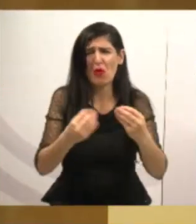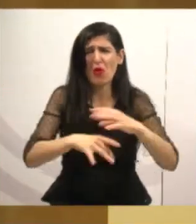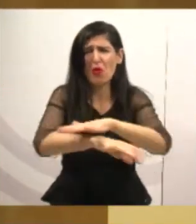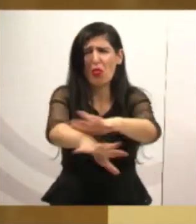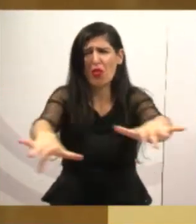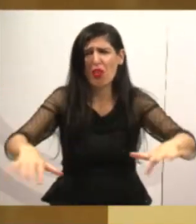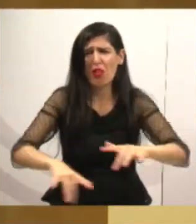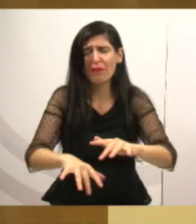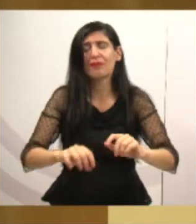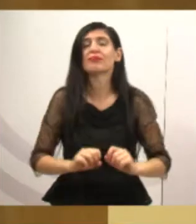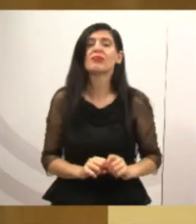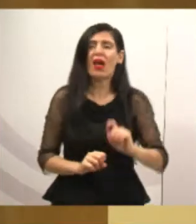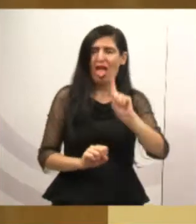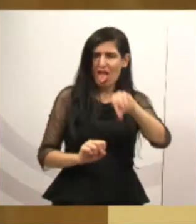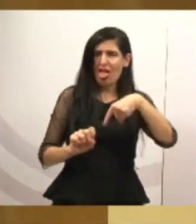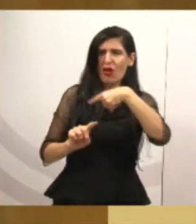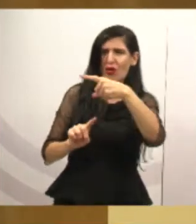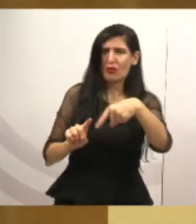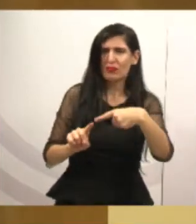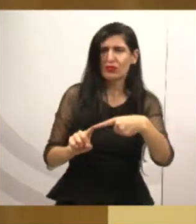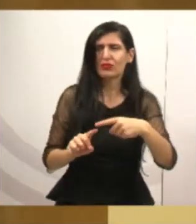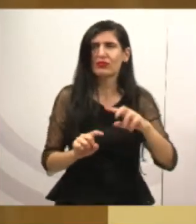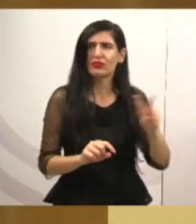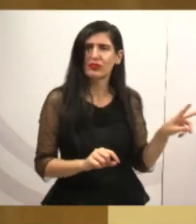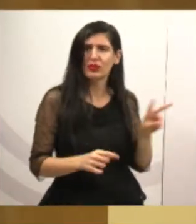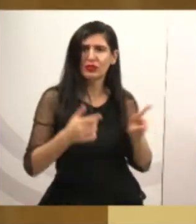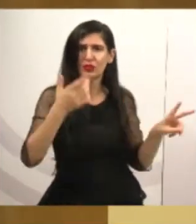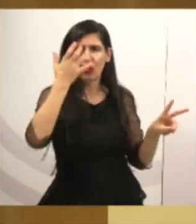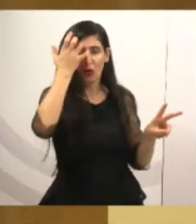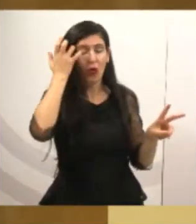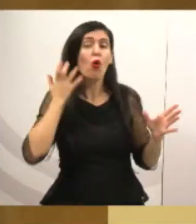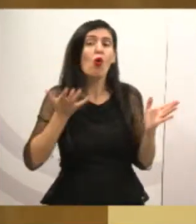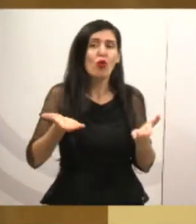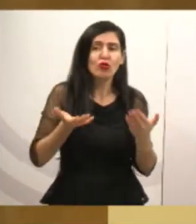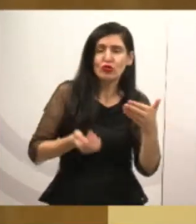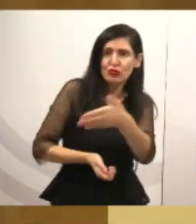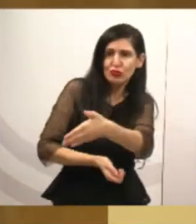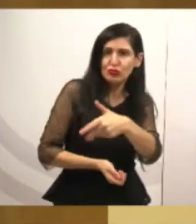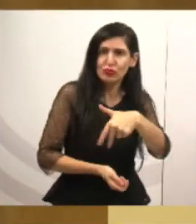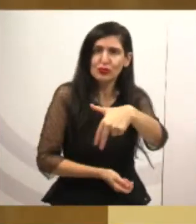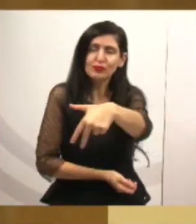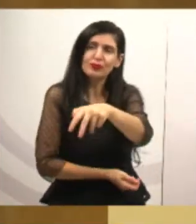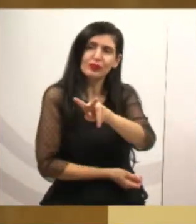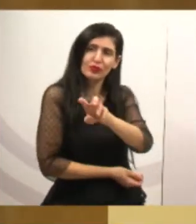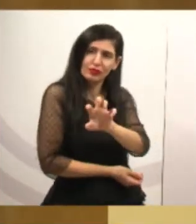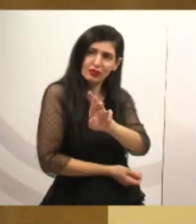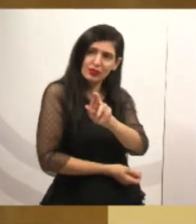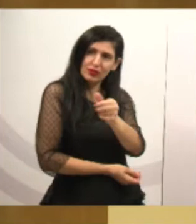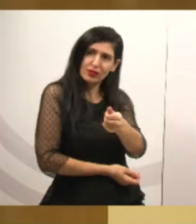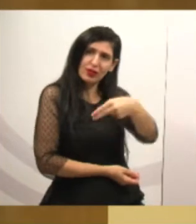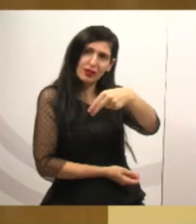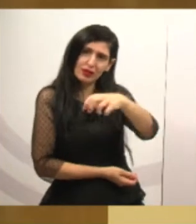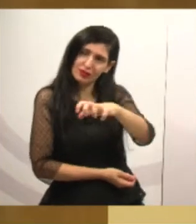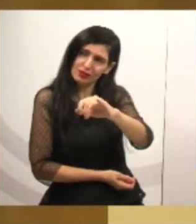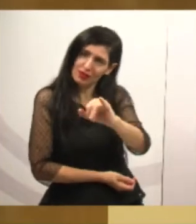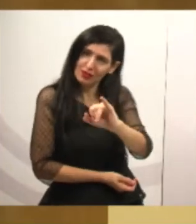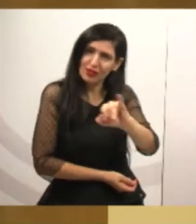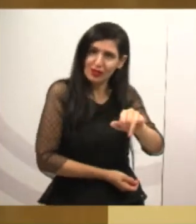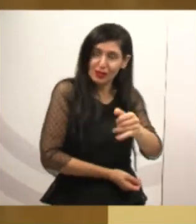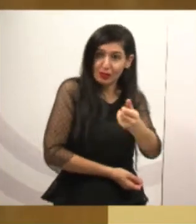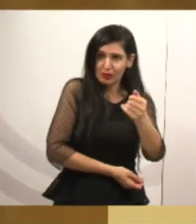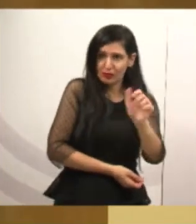vereador, de estar correndo atrás agora. Hoje, eu estive no Veraneijal, e é lamentável ali a forma que